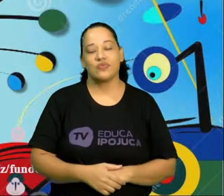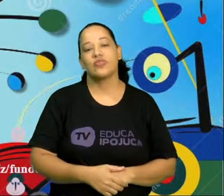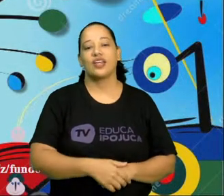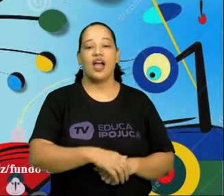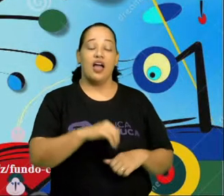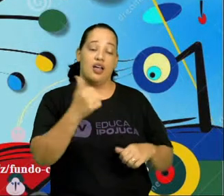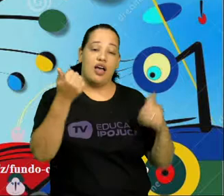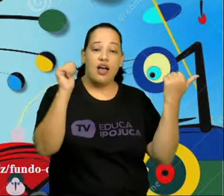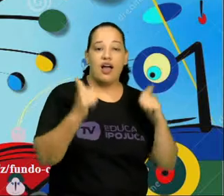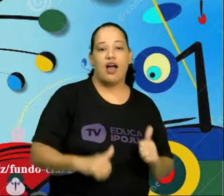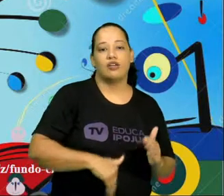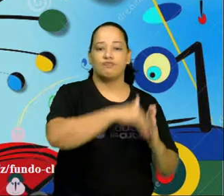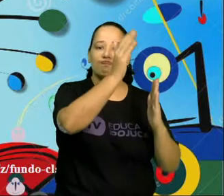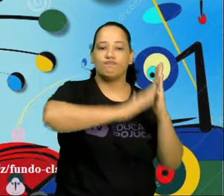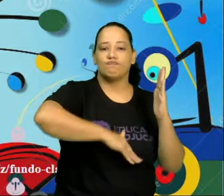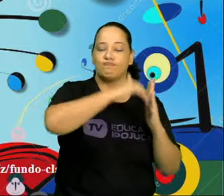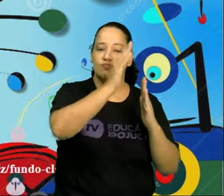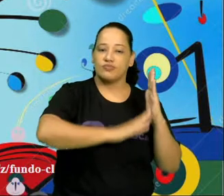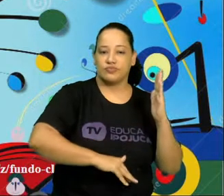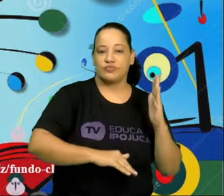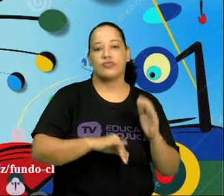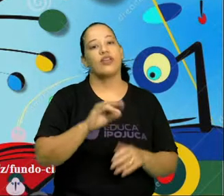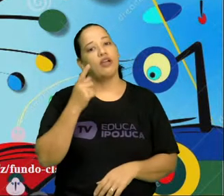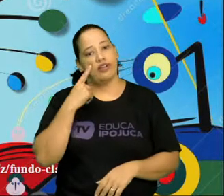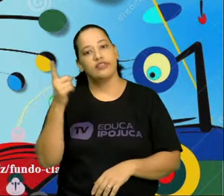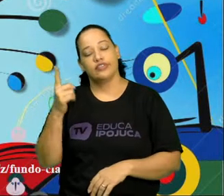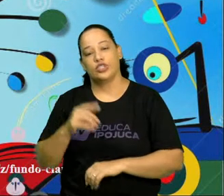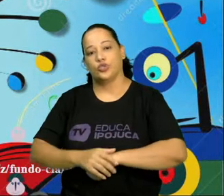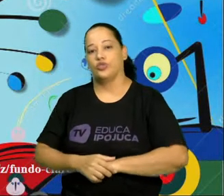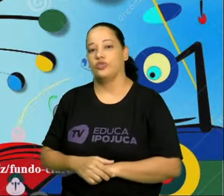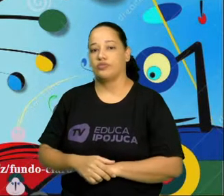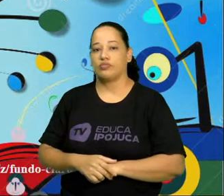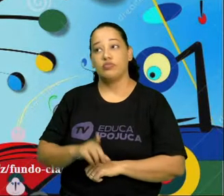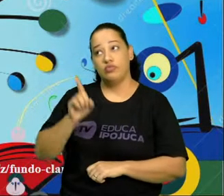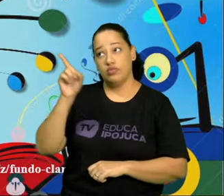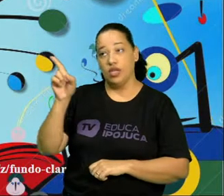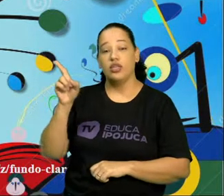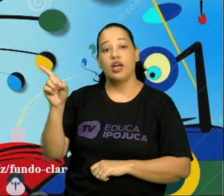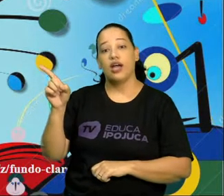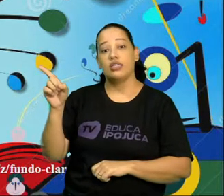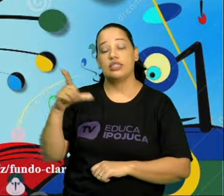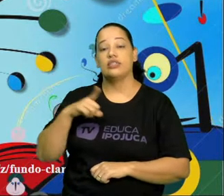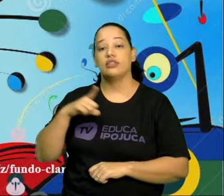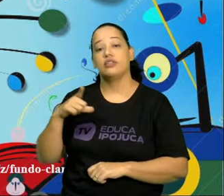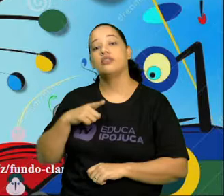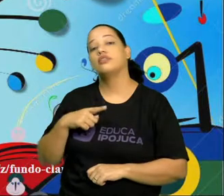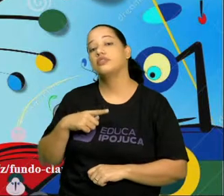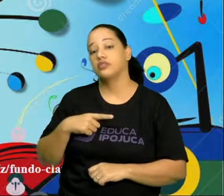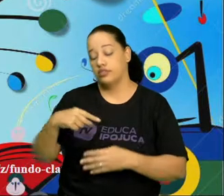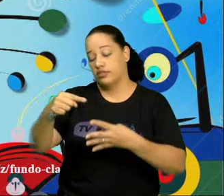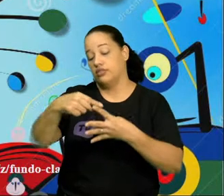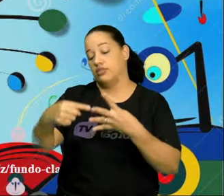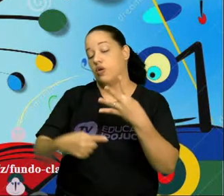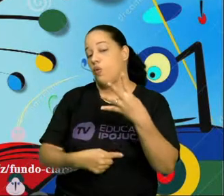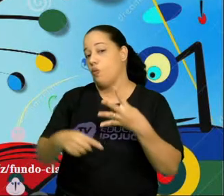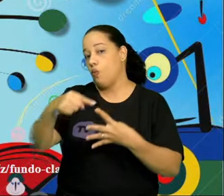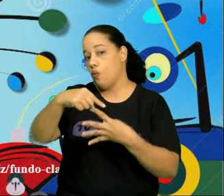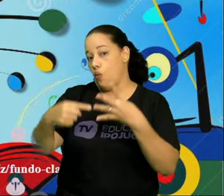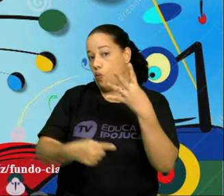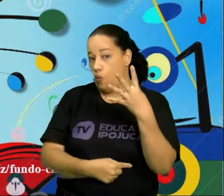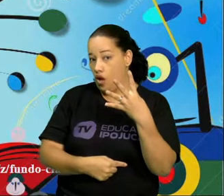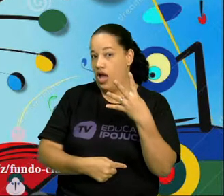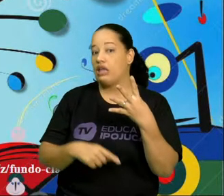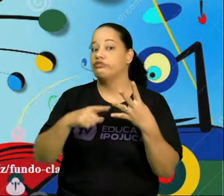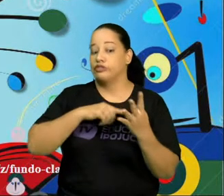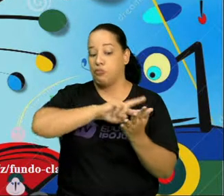visuais. Mas, vejam, aqui eu trouxe quatro artes visuais para vocês, são